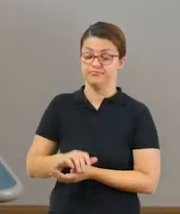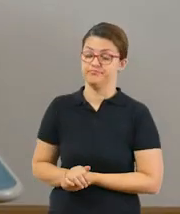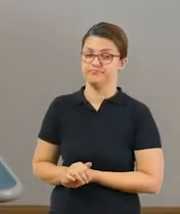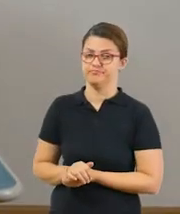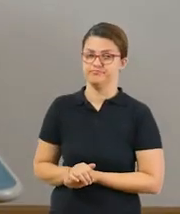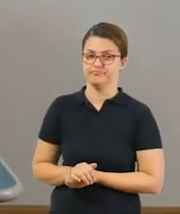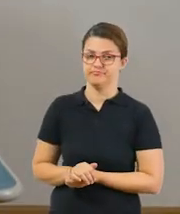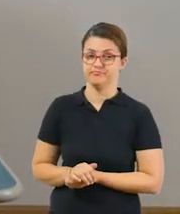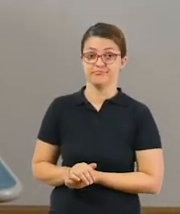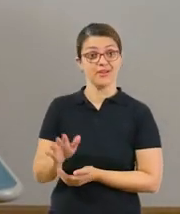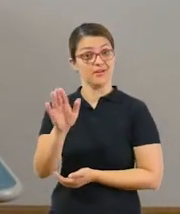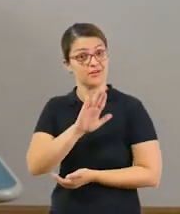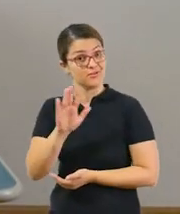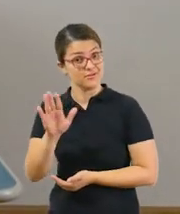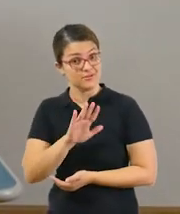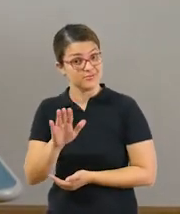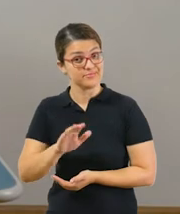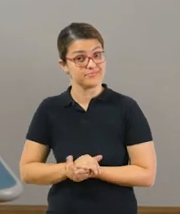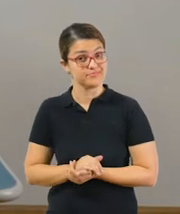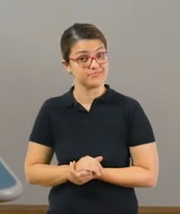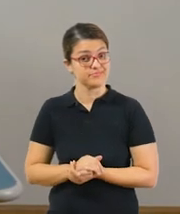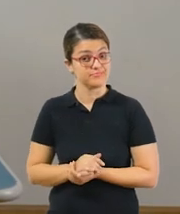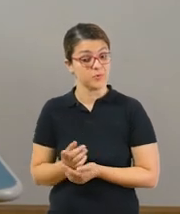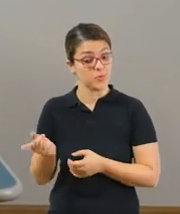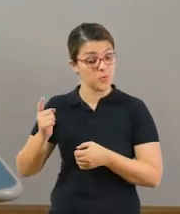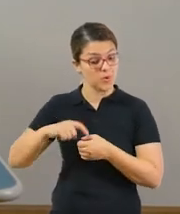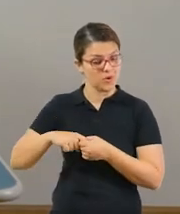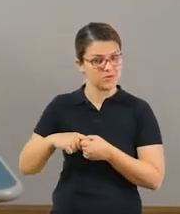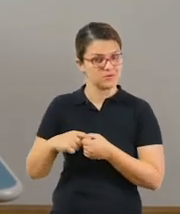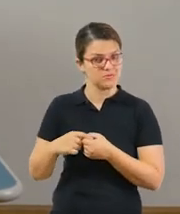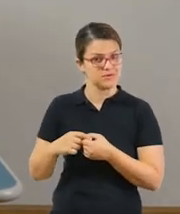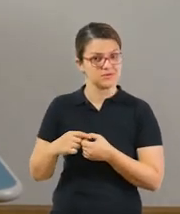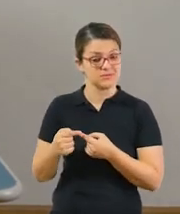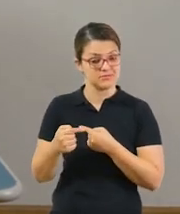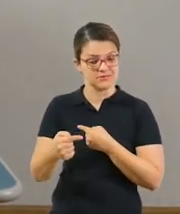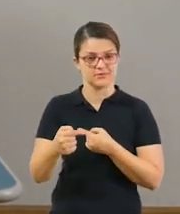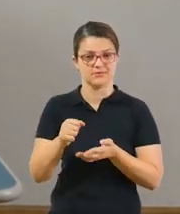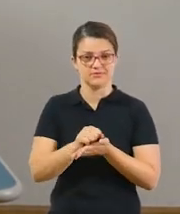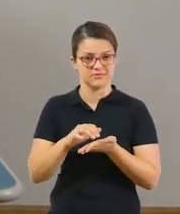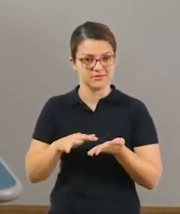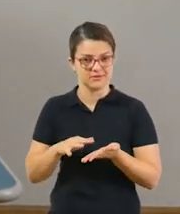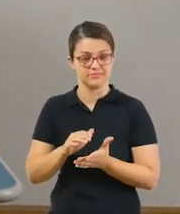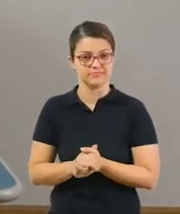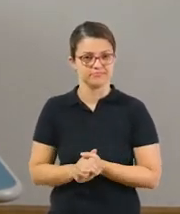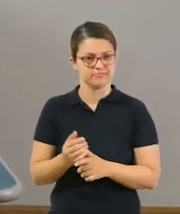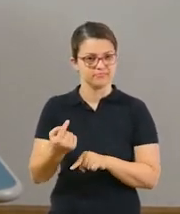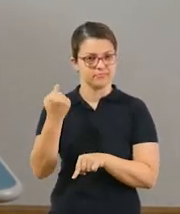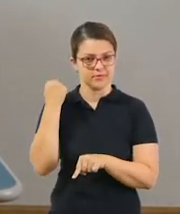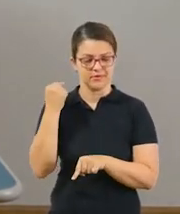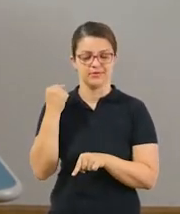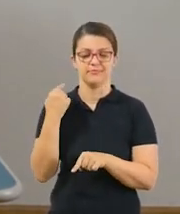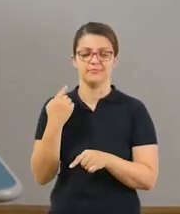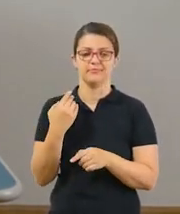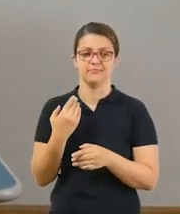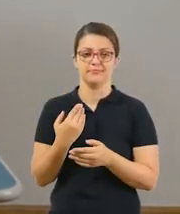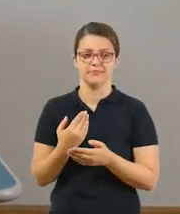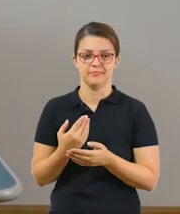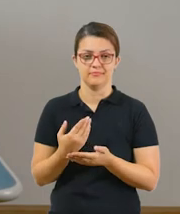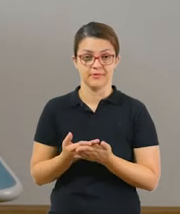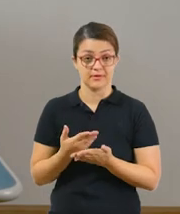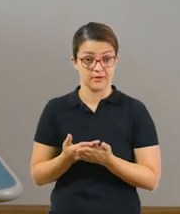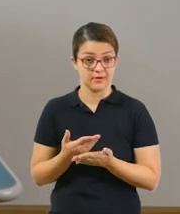Olá, pessoal! Estamos de volta para mais uma semana de atividades. Na semana passada, vocês estudaram sobre datas